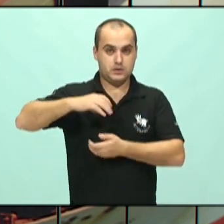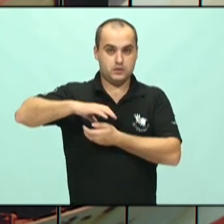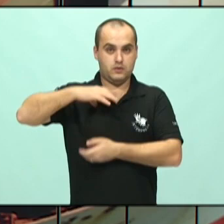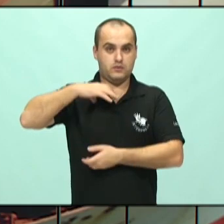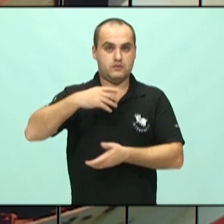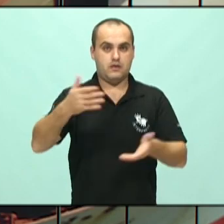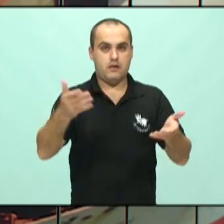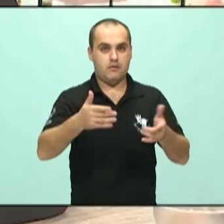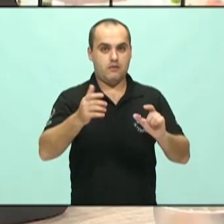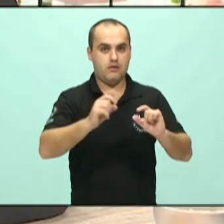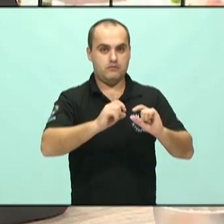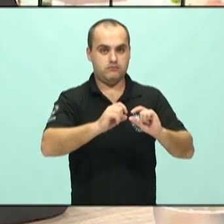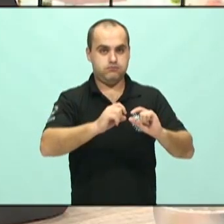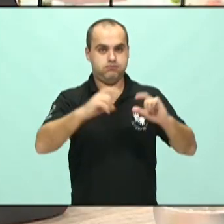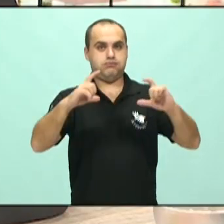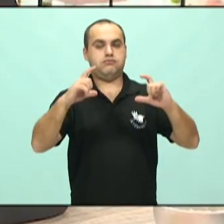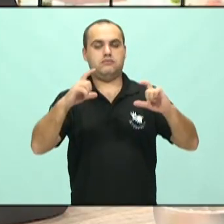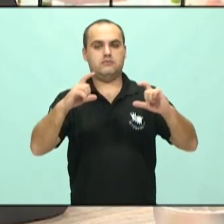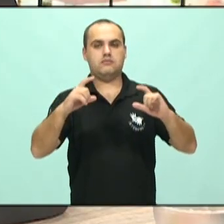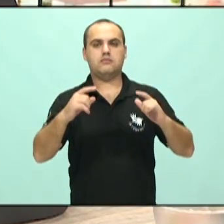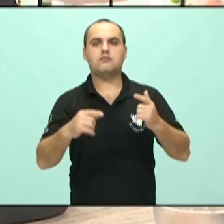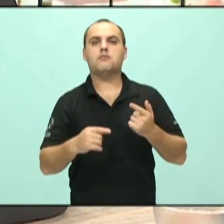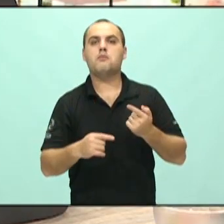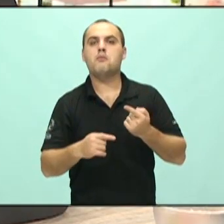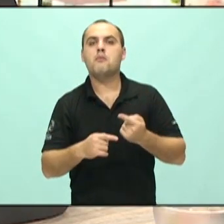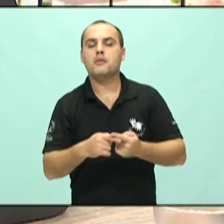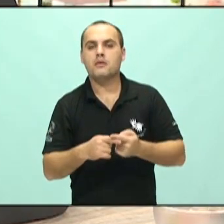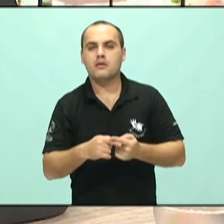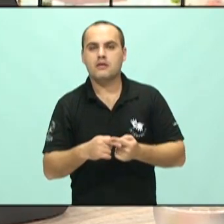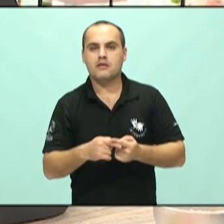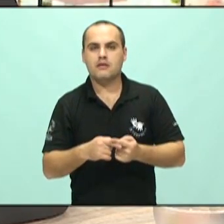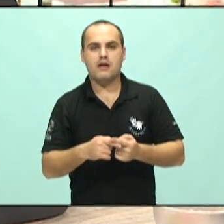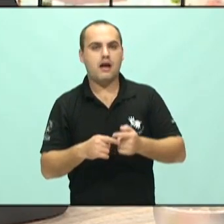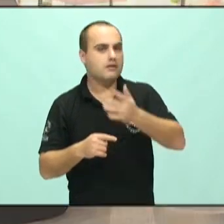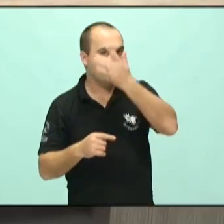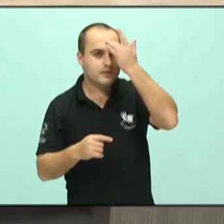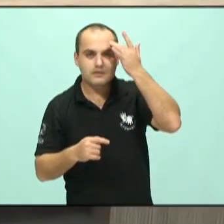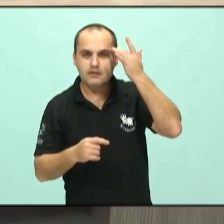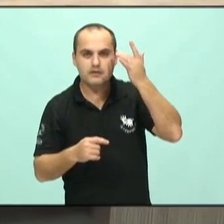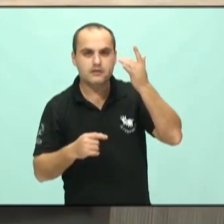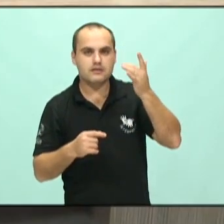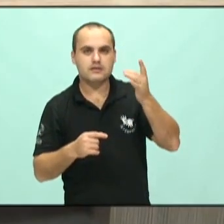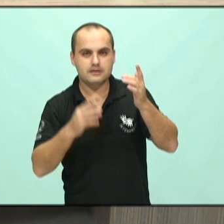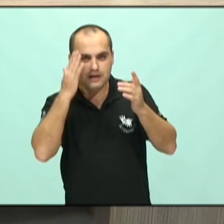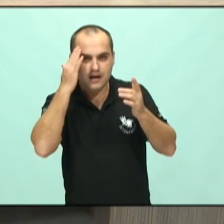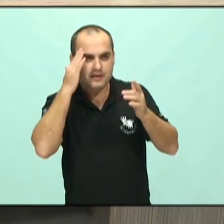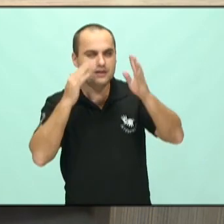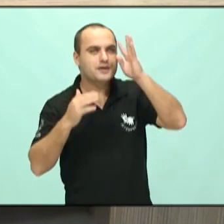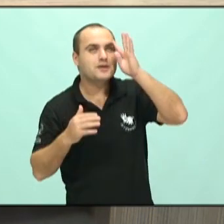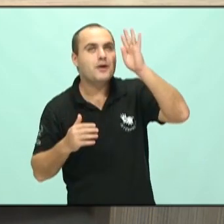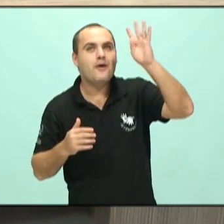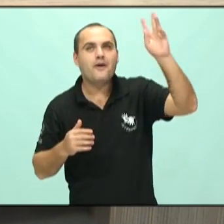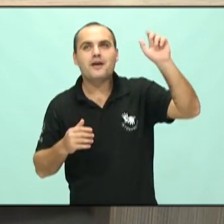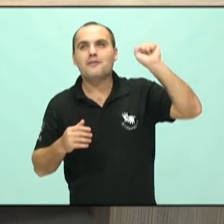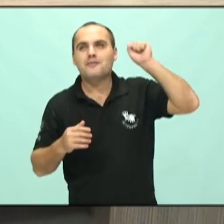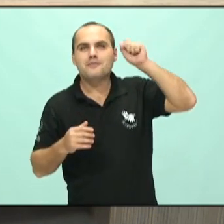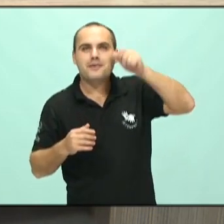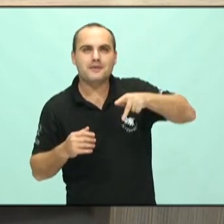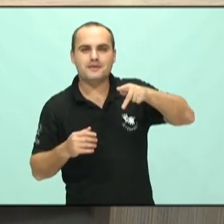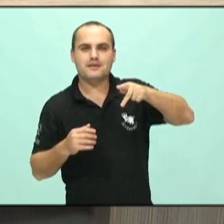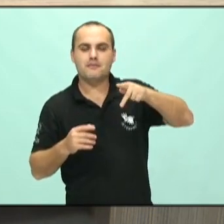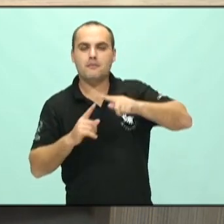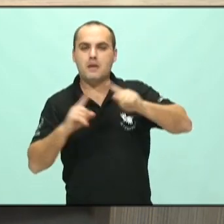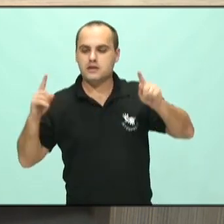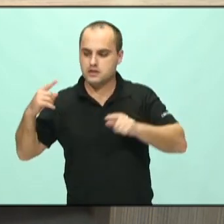funcionamos num padrão tão alto que ninguém está pronto para se aposentar. Parece um sonho para todo mundo, eu quero me aposentar,